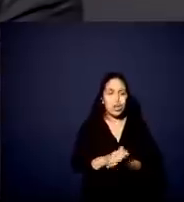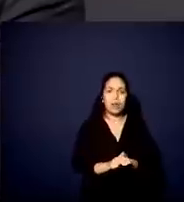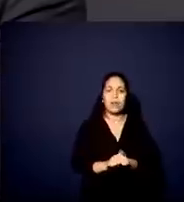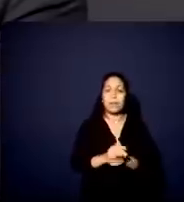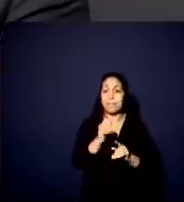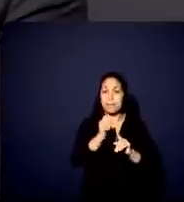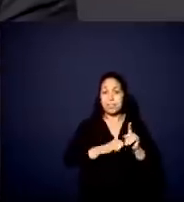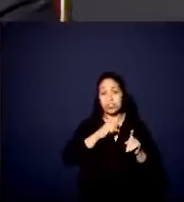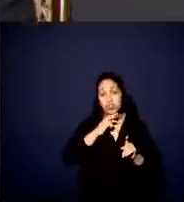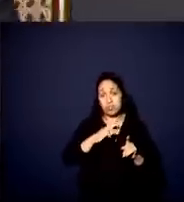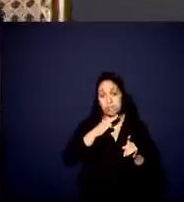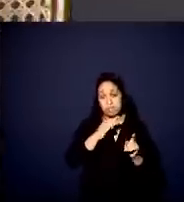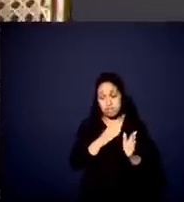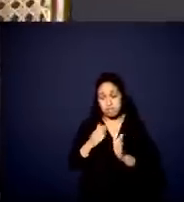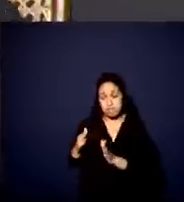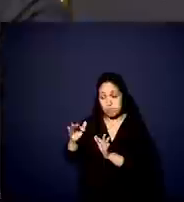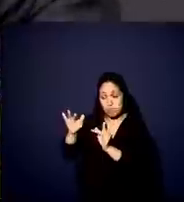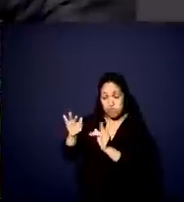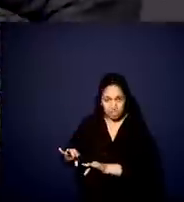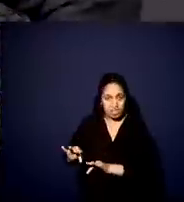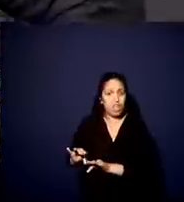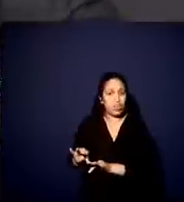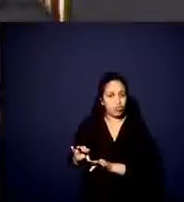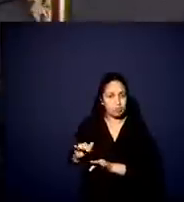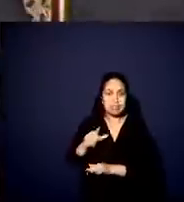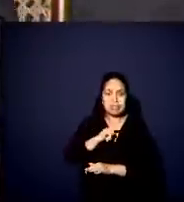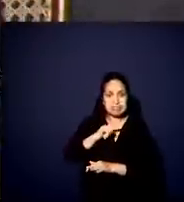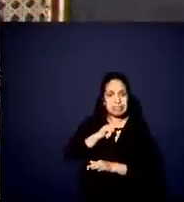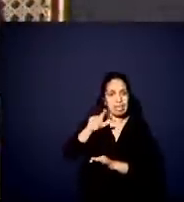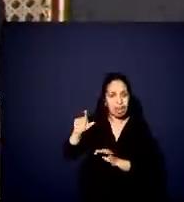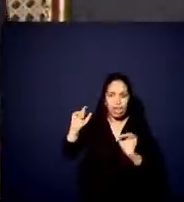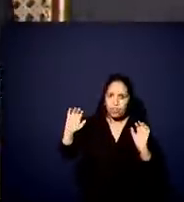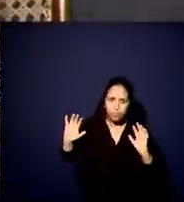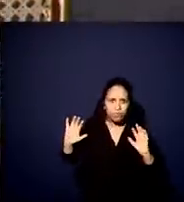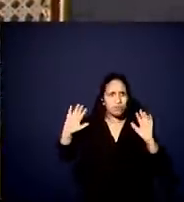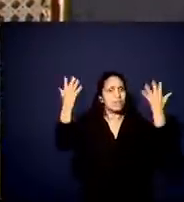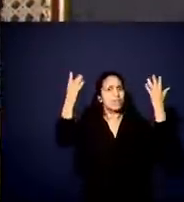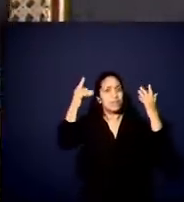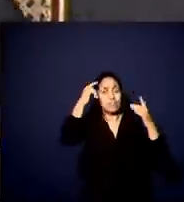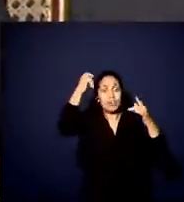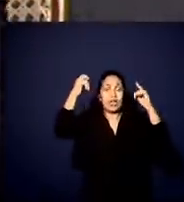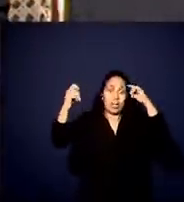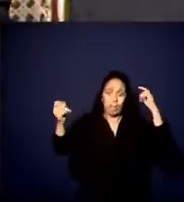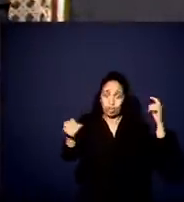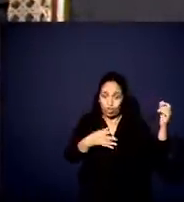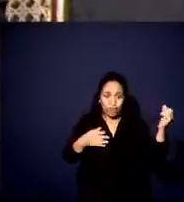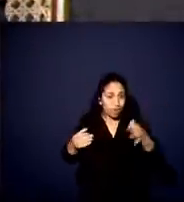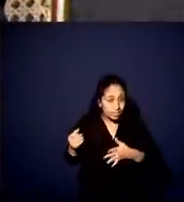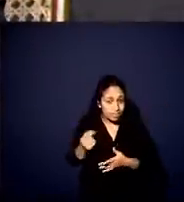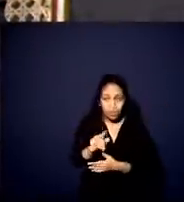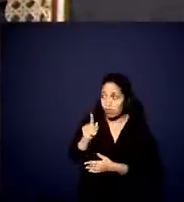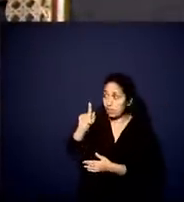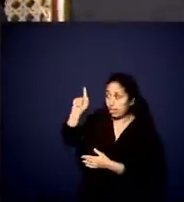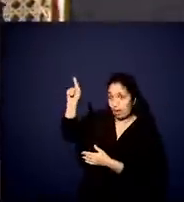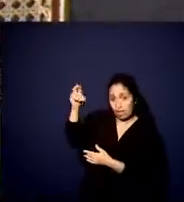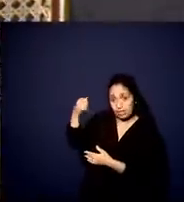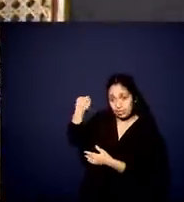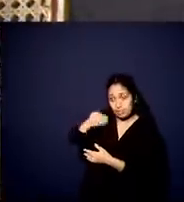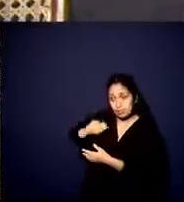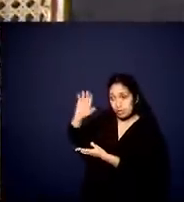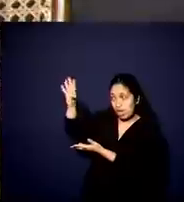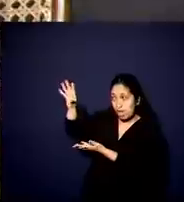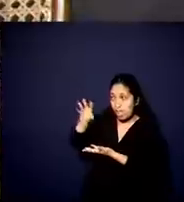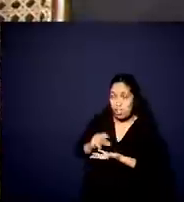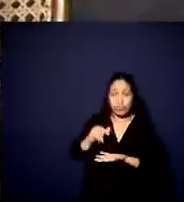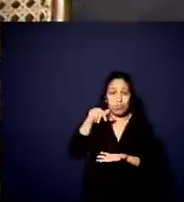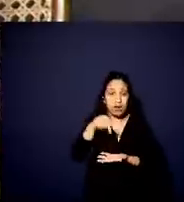março. Nos últimos dias do mês de março, a gente tem a realização de um grande evento de inovação que trouxemos da Espanha lá para o nosso Estado. E